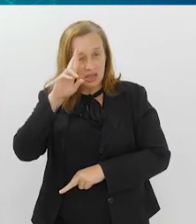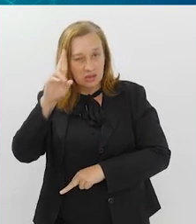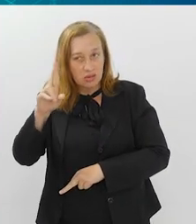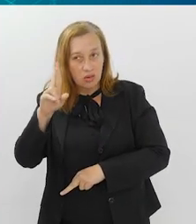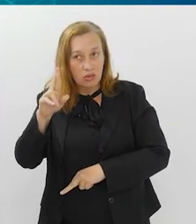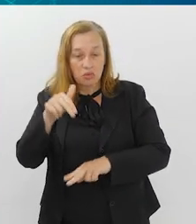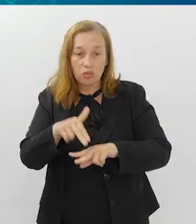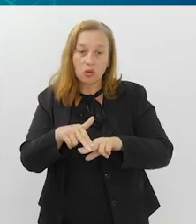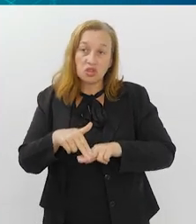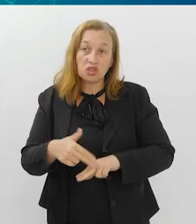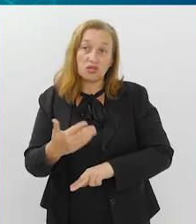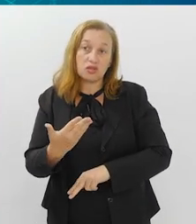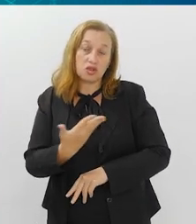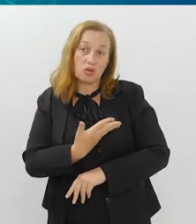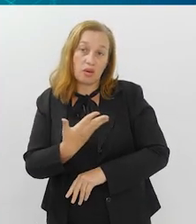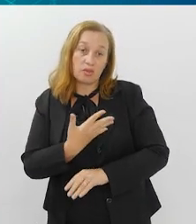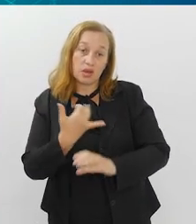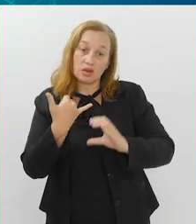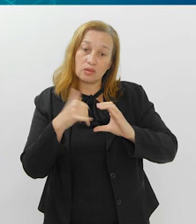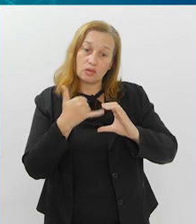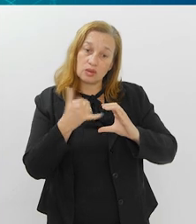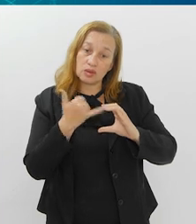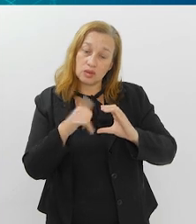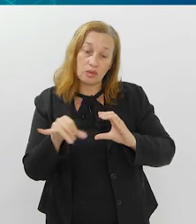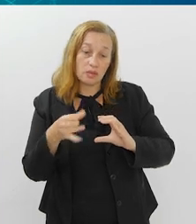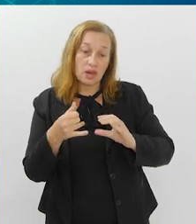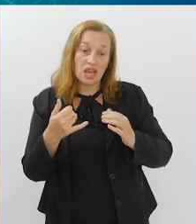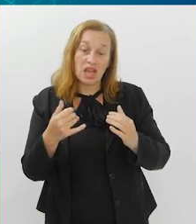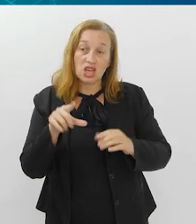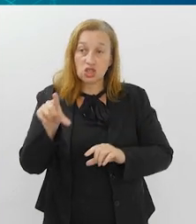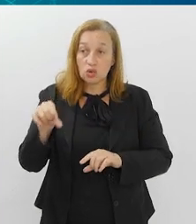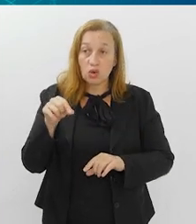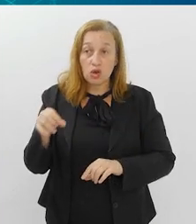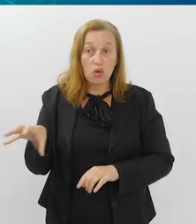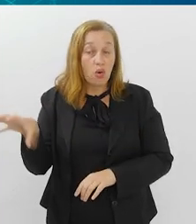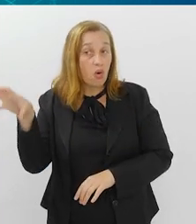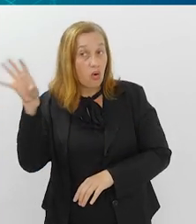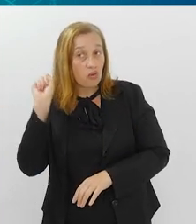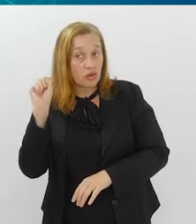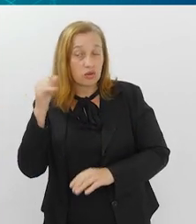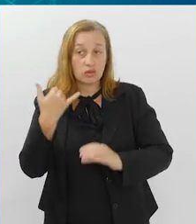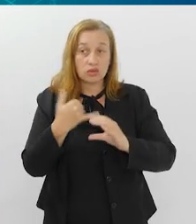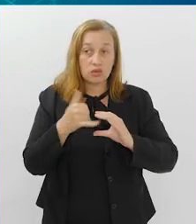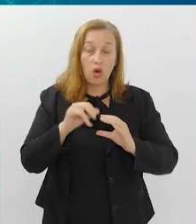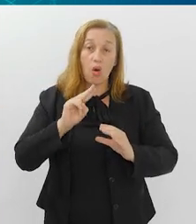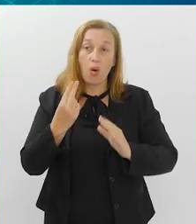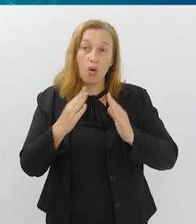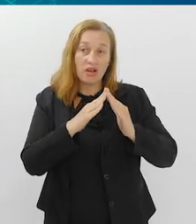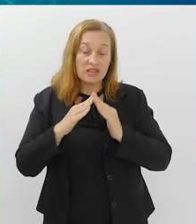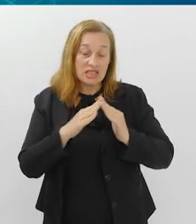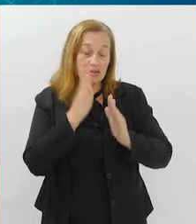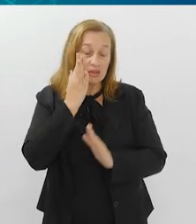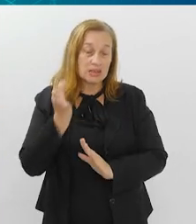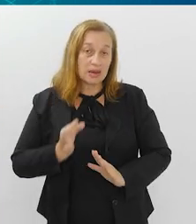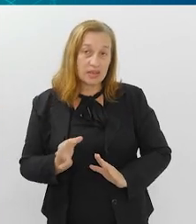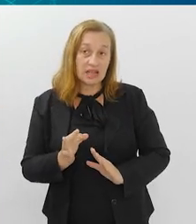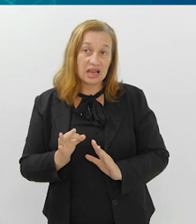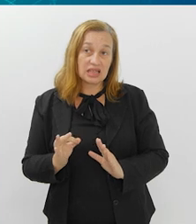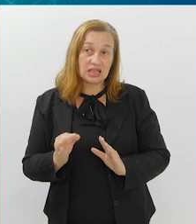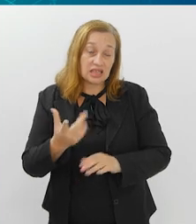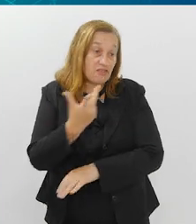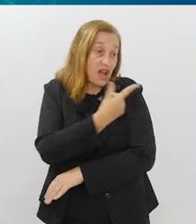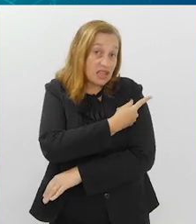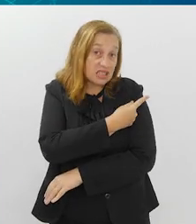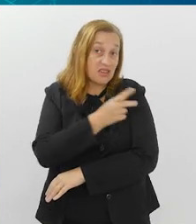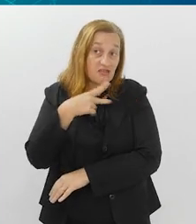do tiozão do zap, preferiu ouvir o tiozão do zap, ou ouviu a sua vizinha, que não sabe nada de